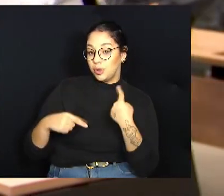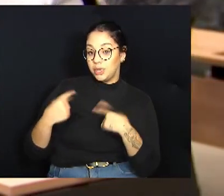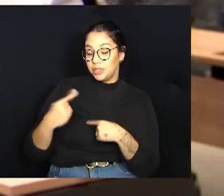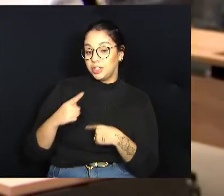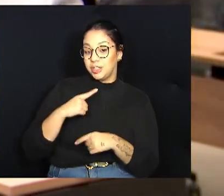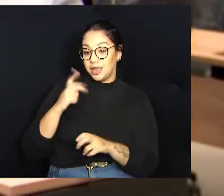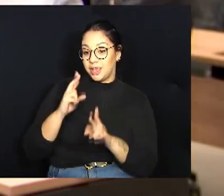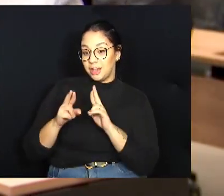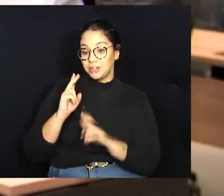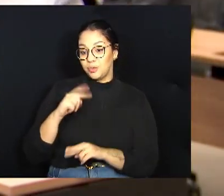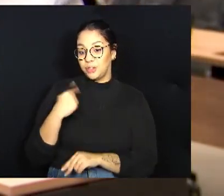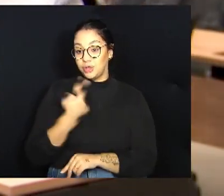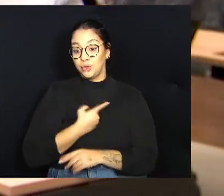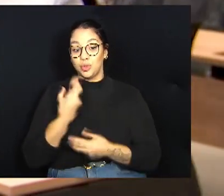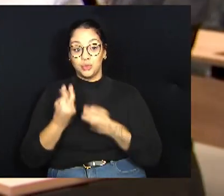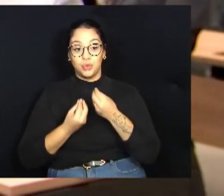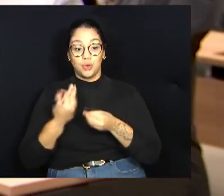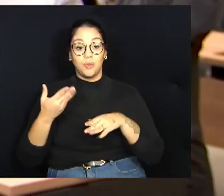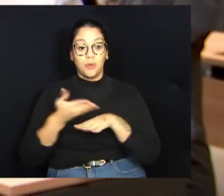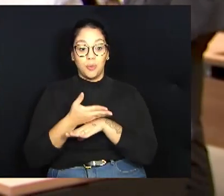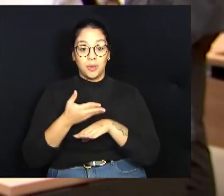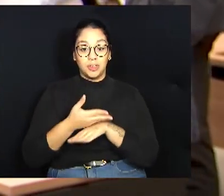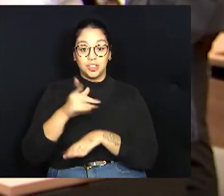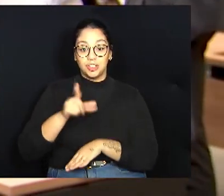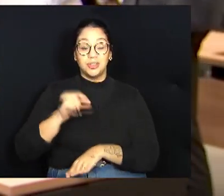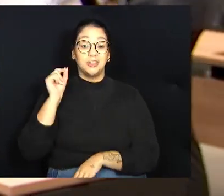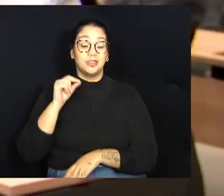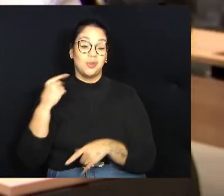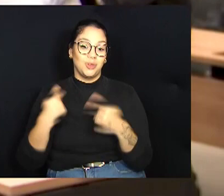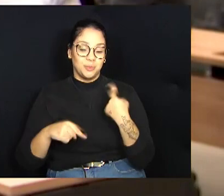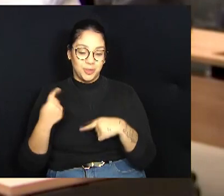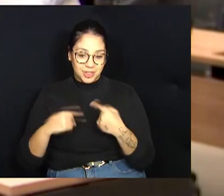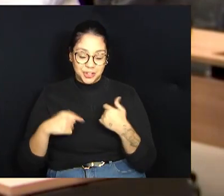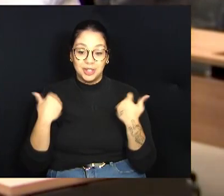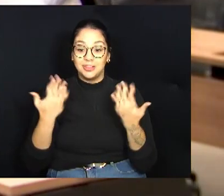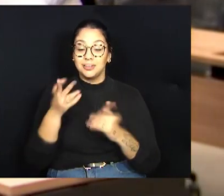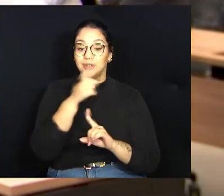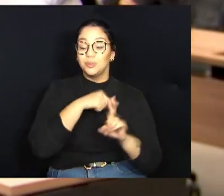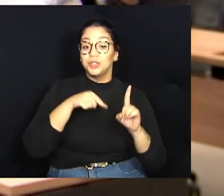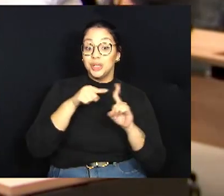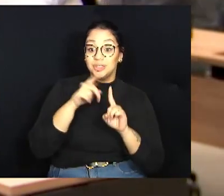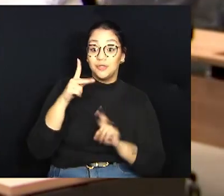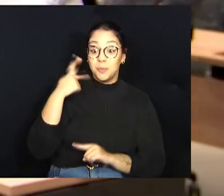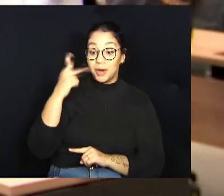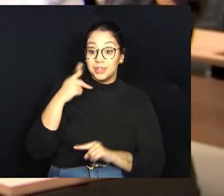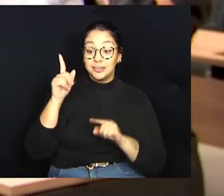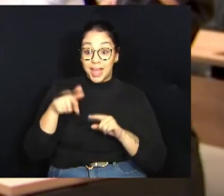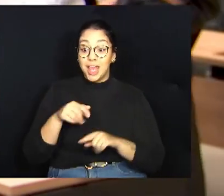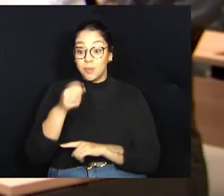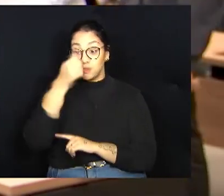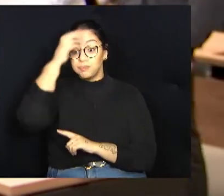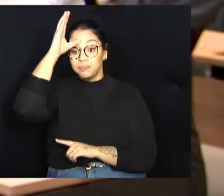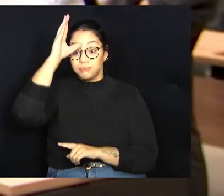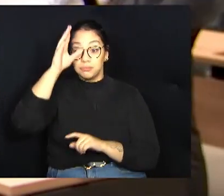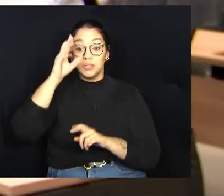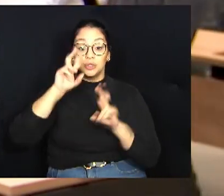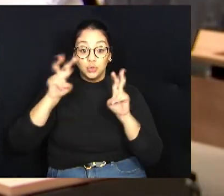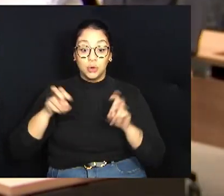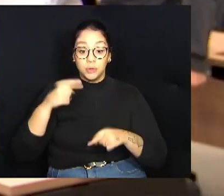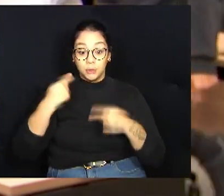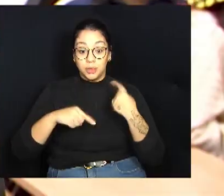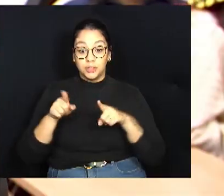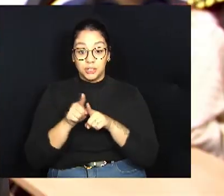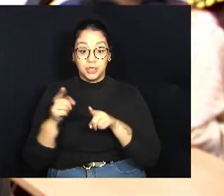participar dessas instâncias de decisões políticas. Então o objetivo do parlamento é realmente o conhecimento da política e a